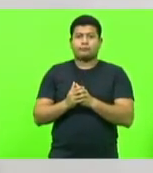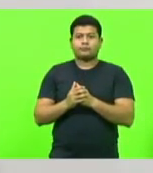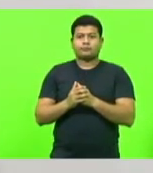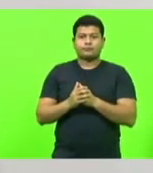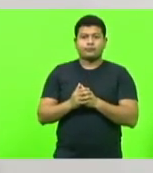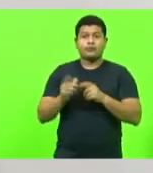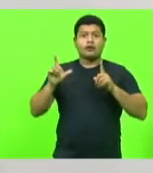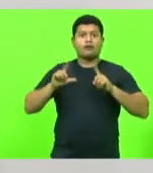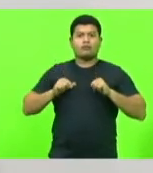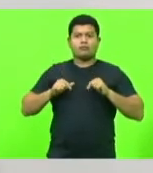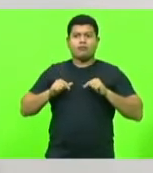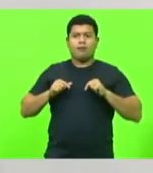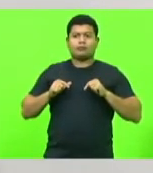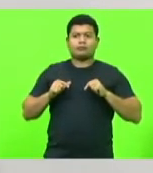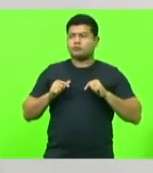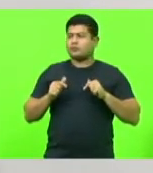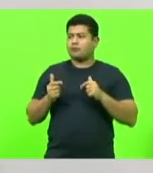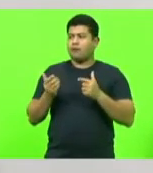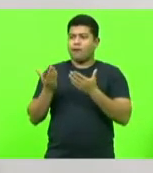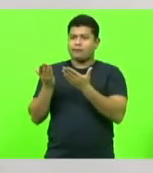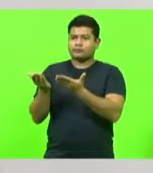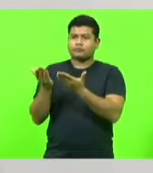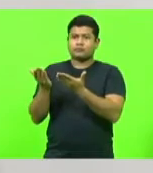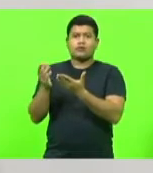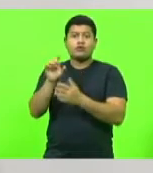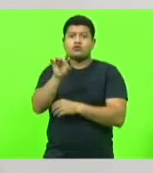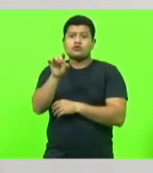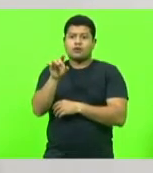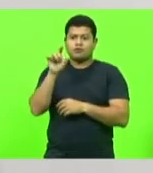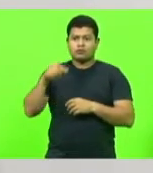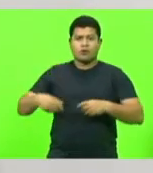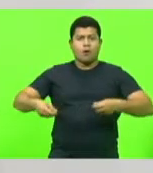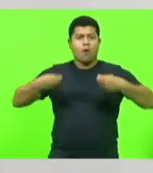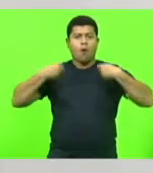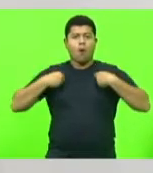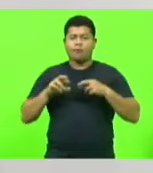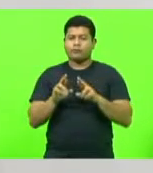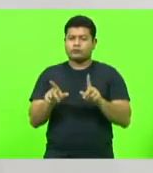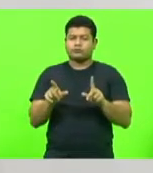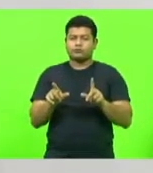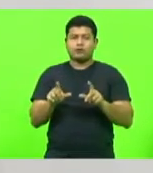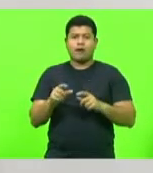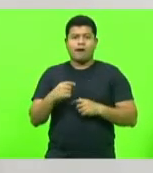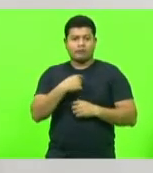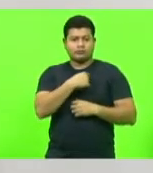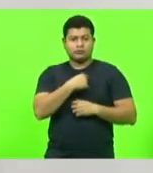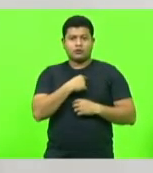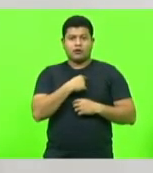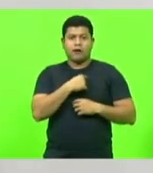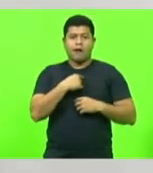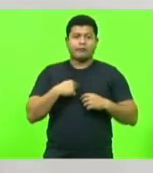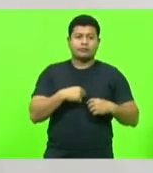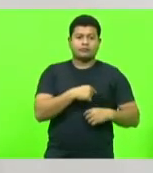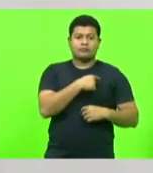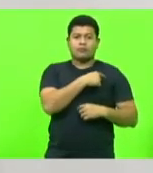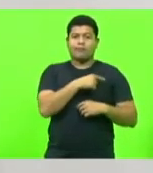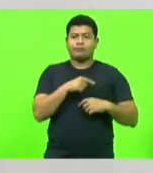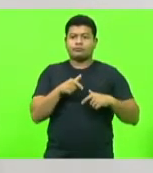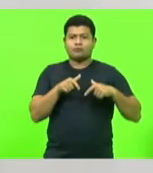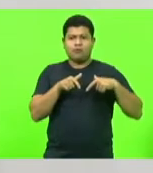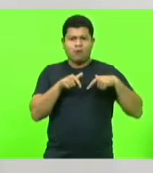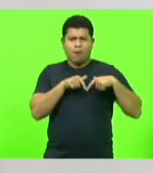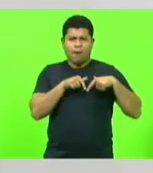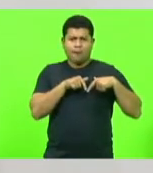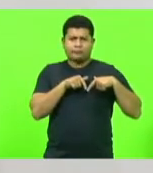de vocês, olha, nós só vamos vestir uma roupinha diferente com uma estrela costurada na roupa de vocês, só para que nós sabemos quem vocês